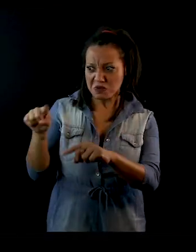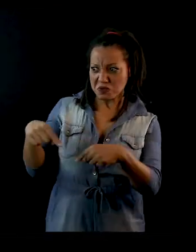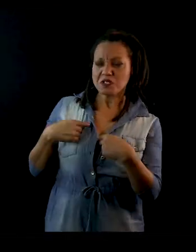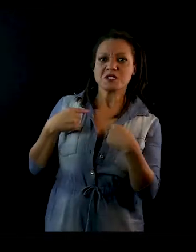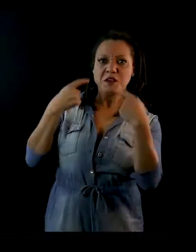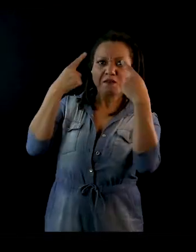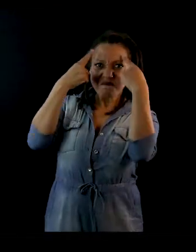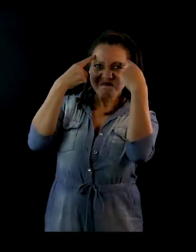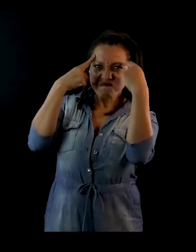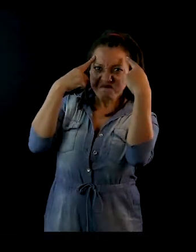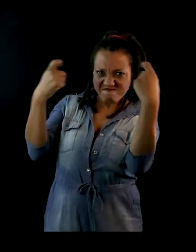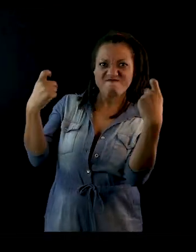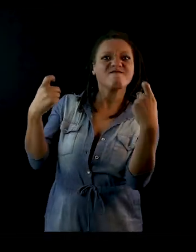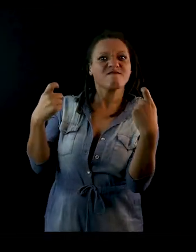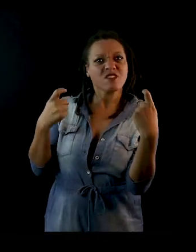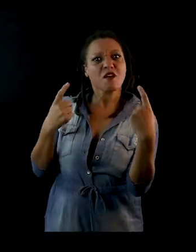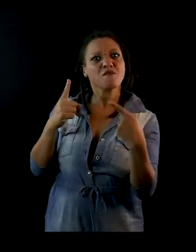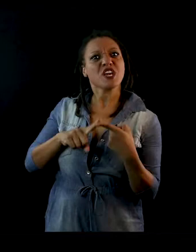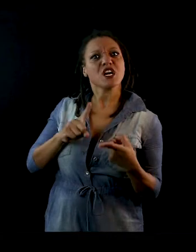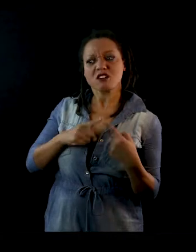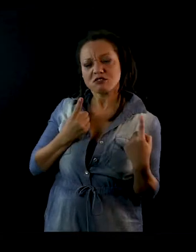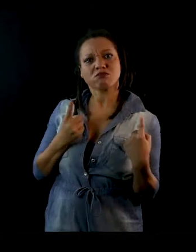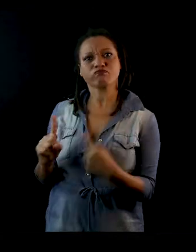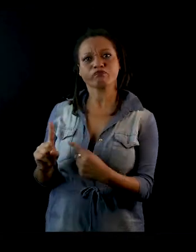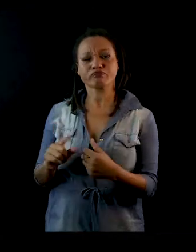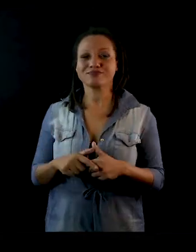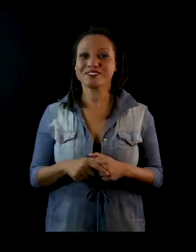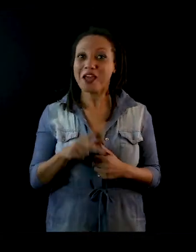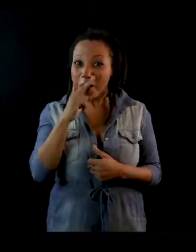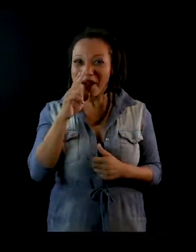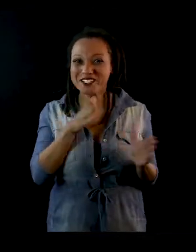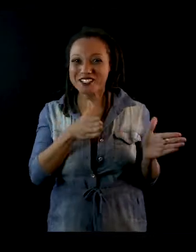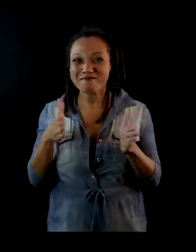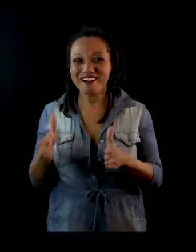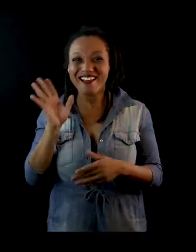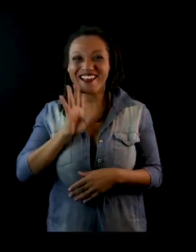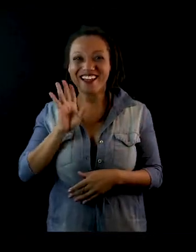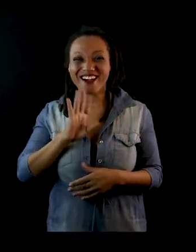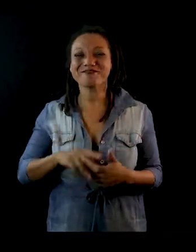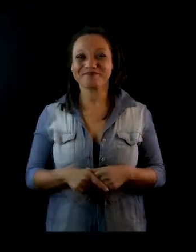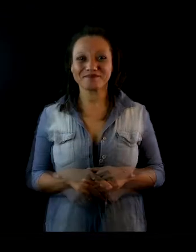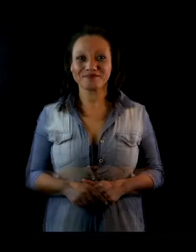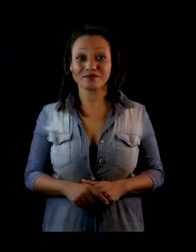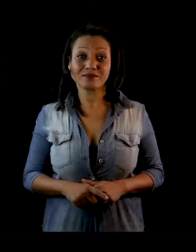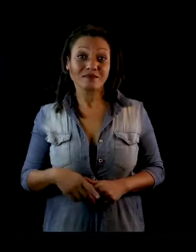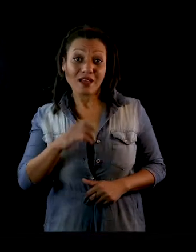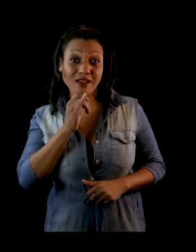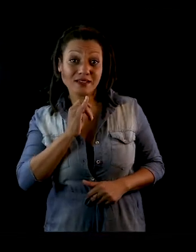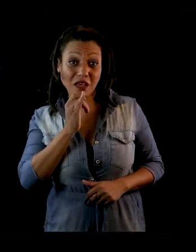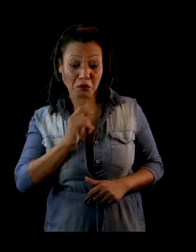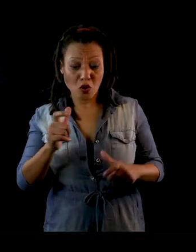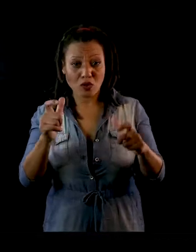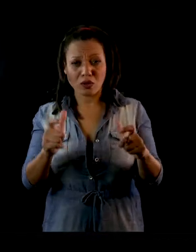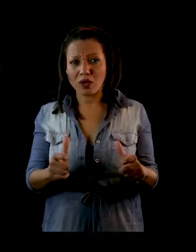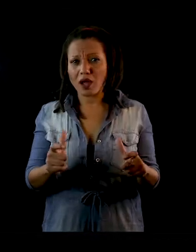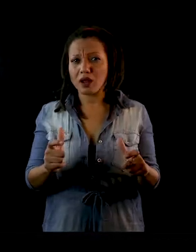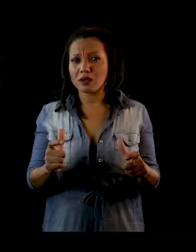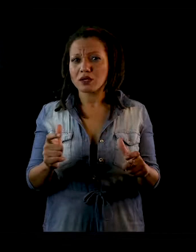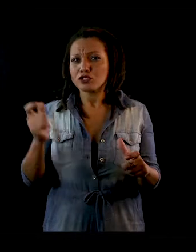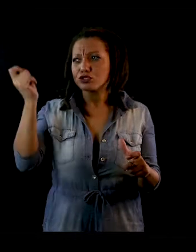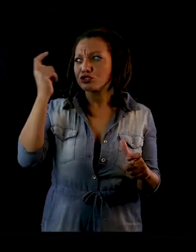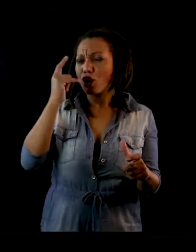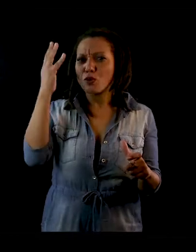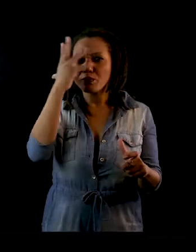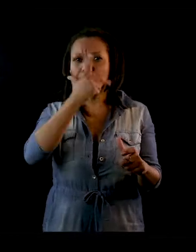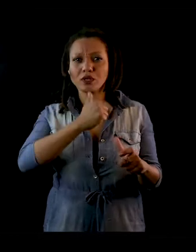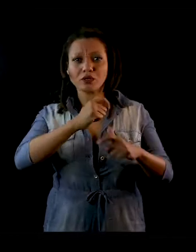do que estão fazendo com ela. Então eu acho essa parte muito legal. E não é porque a está em um lugar totalmente ensolarado, um lugar bonito, com